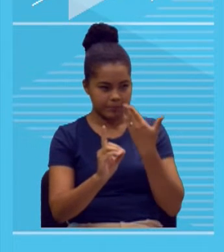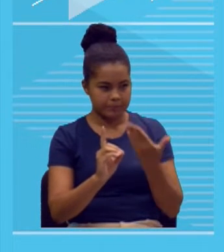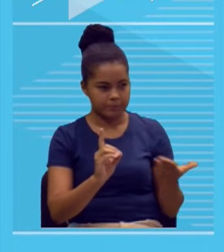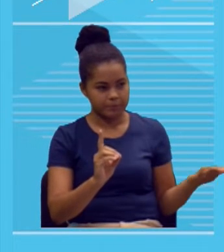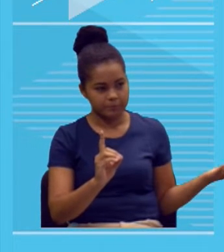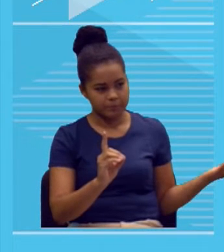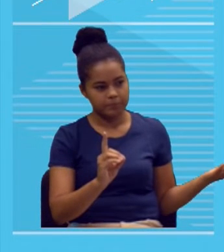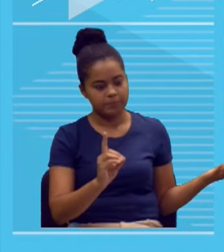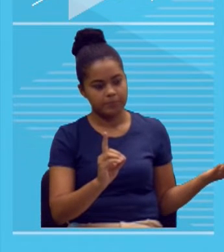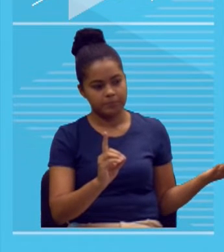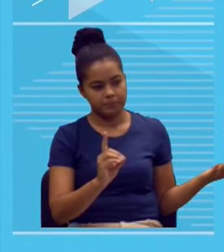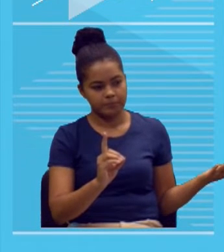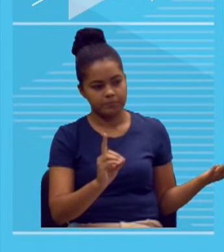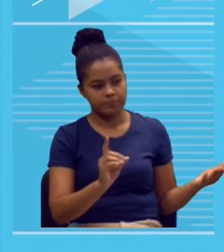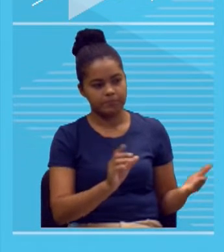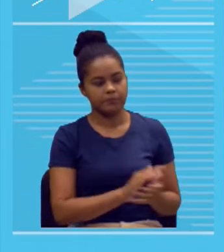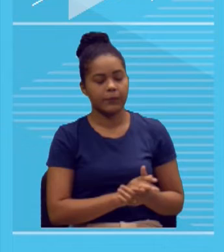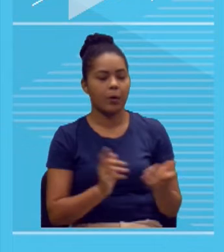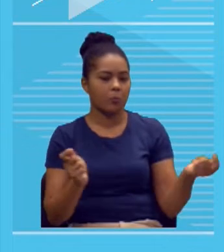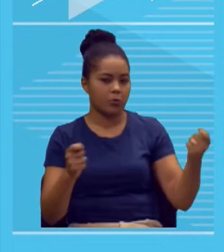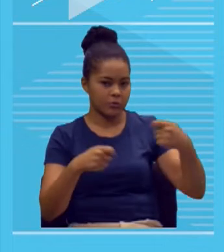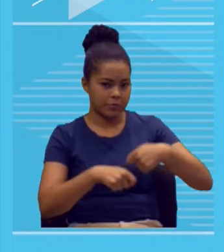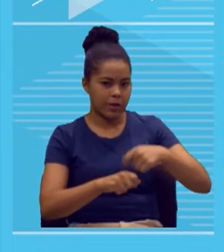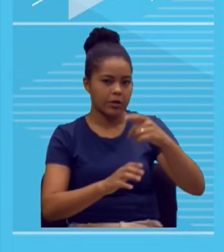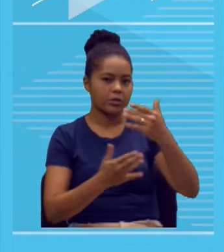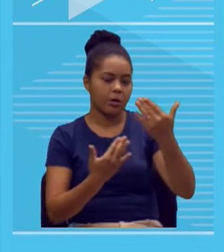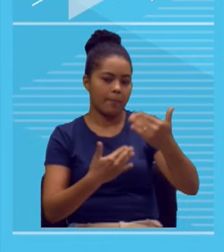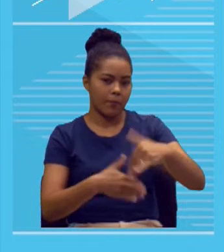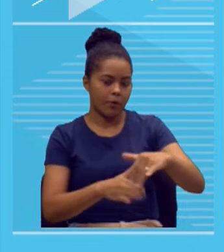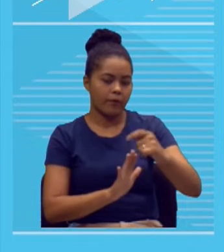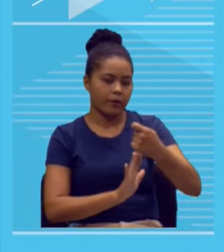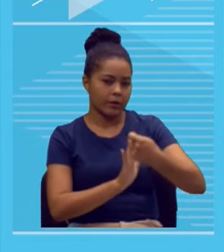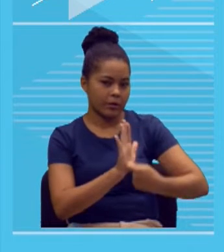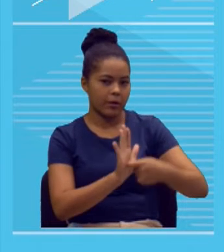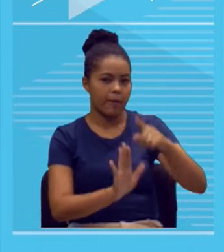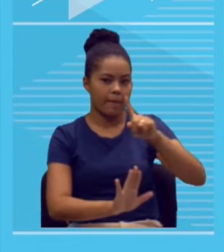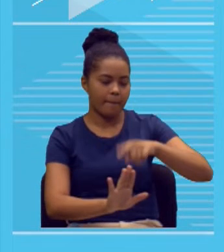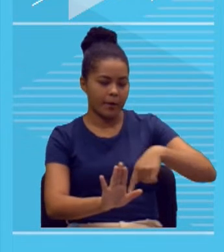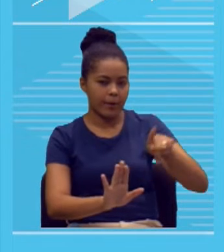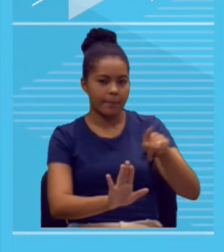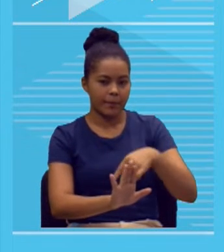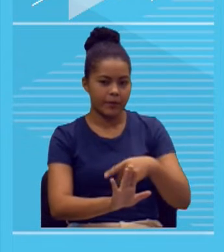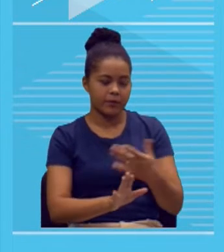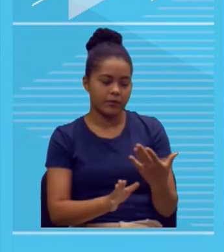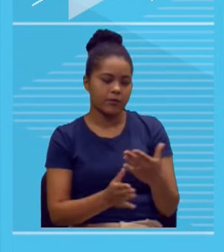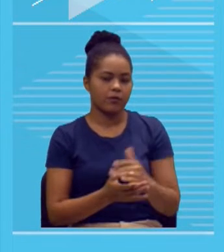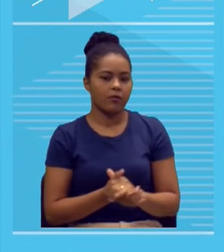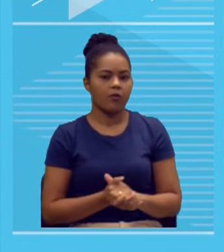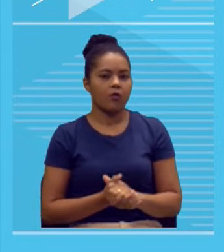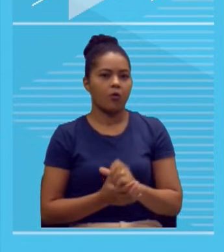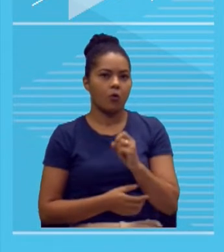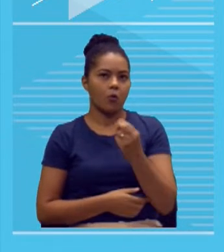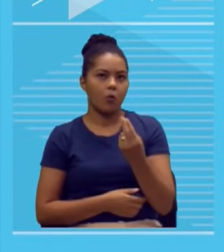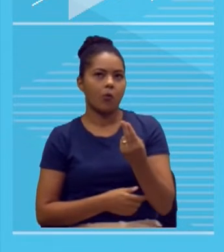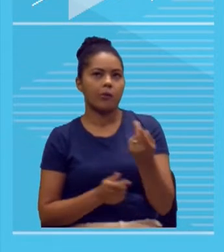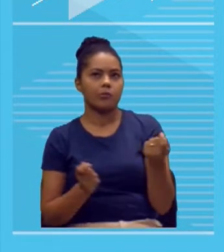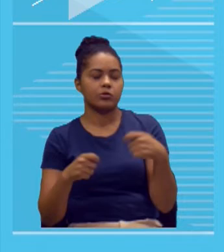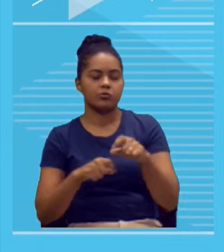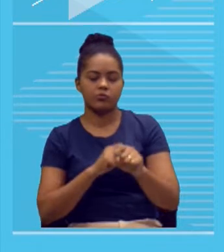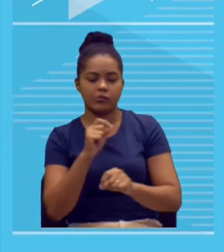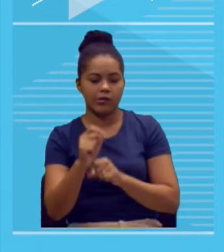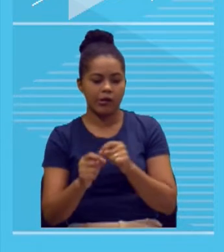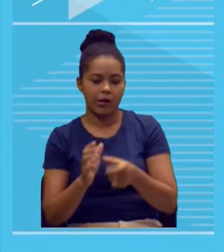Estabelece uma forma elementar de anulação. Naturalmente, ou a pessoa desconhece totalmente, não foi